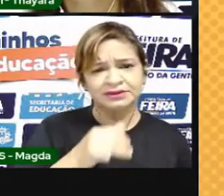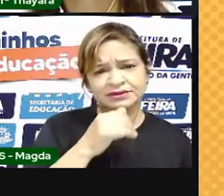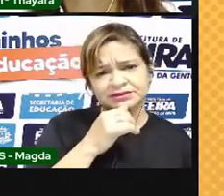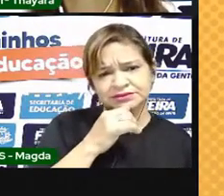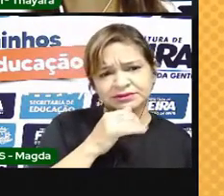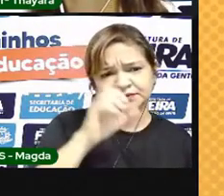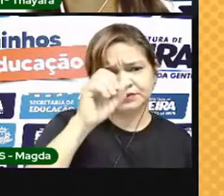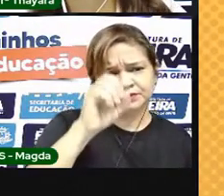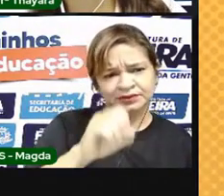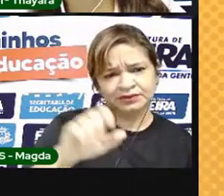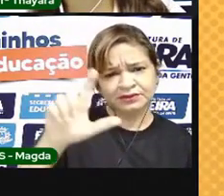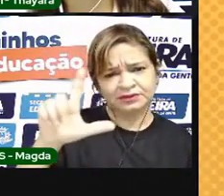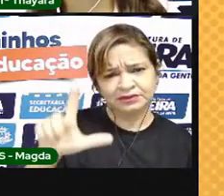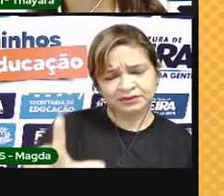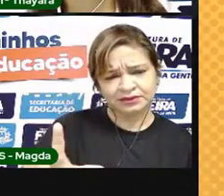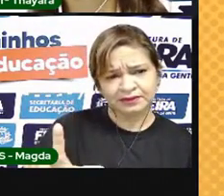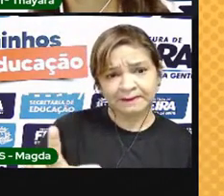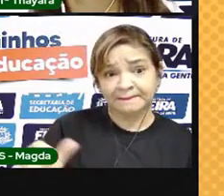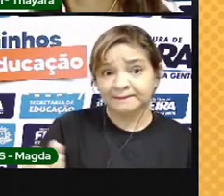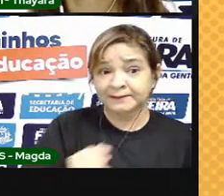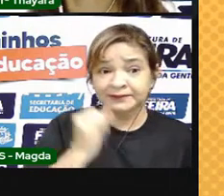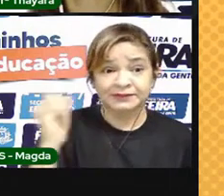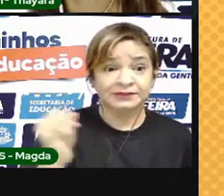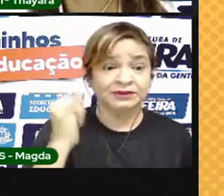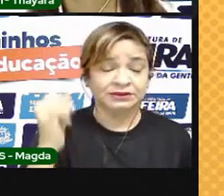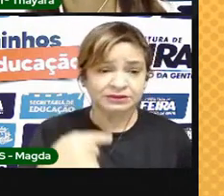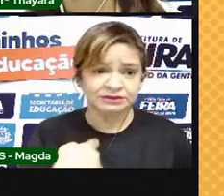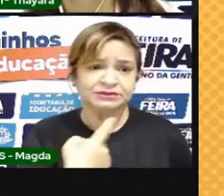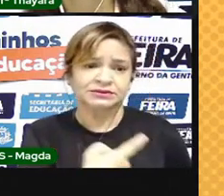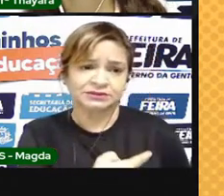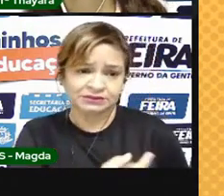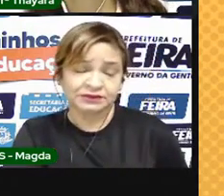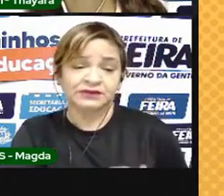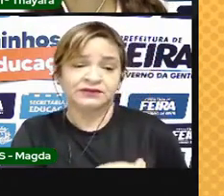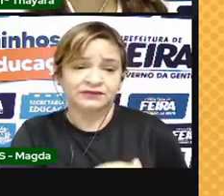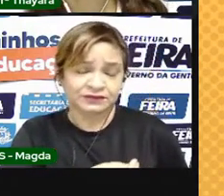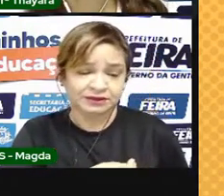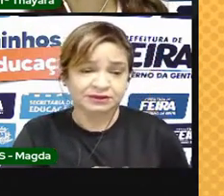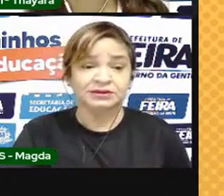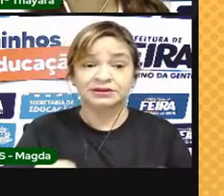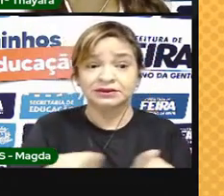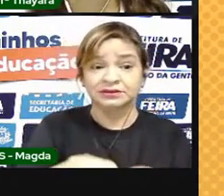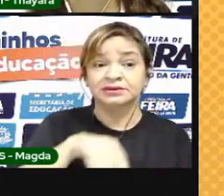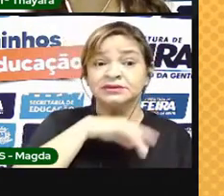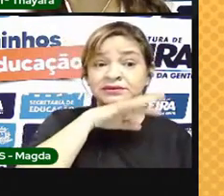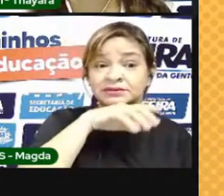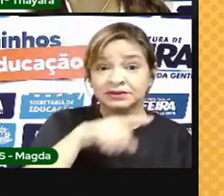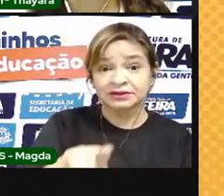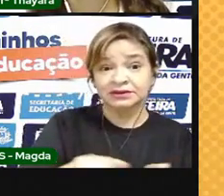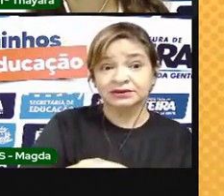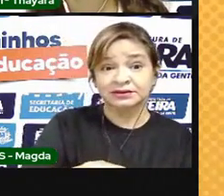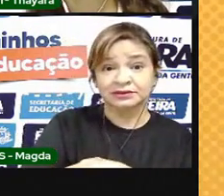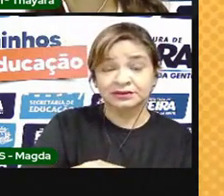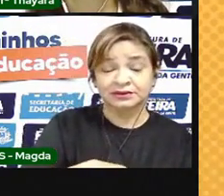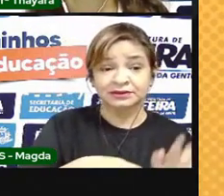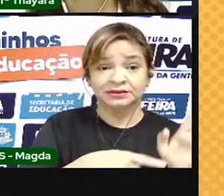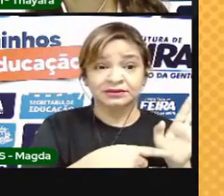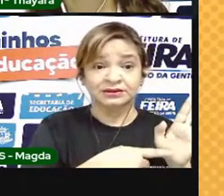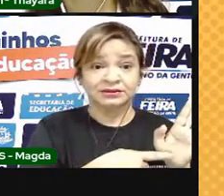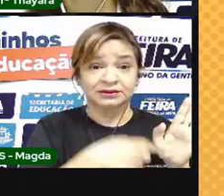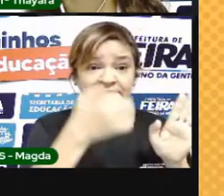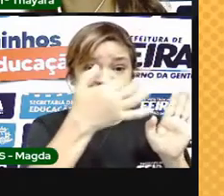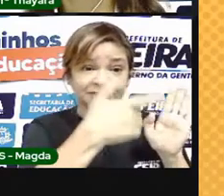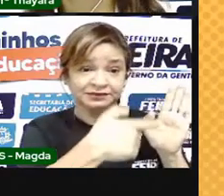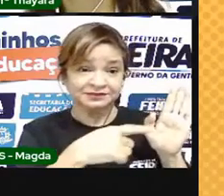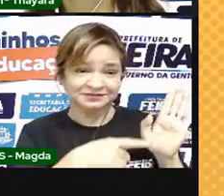oxigênio é um gás muito importante para nós seres humanos e para os outros animais também. Por isso que eu coloquei aqui para vocês esse exemplo da